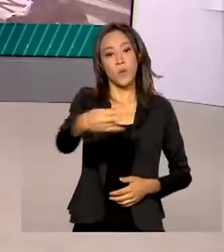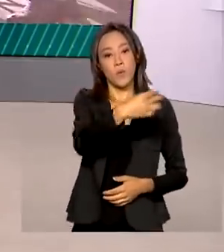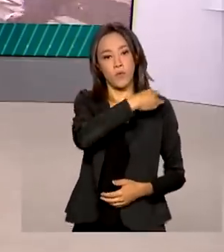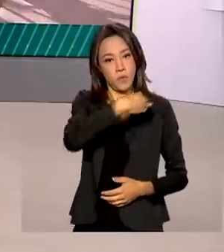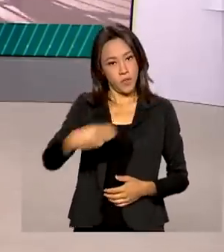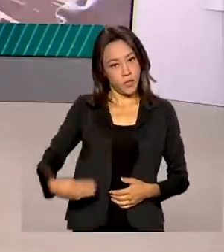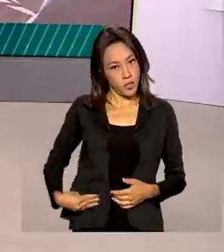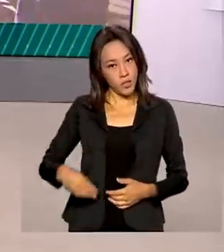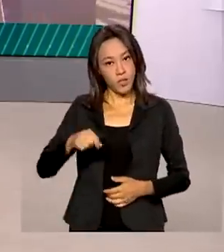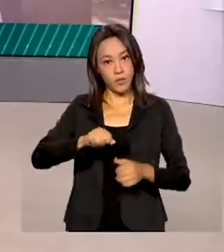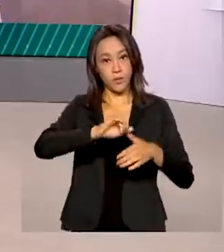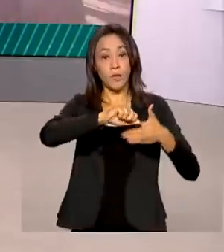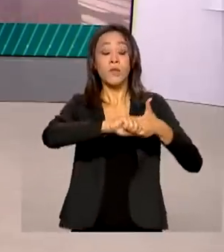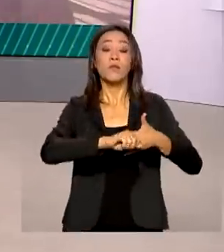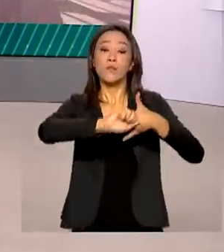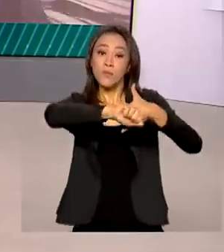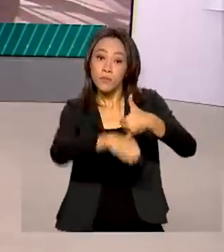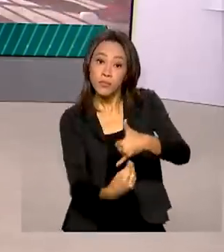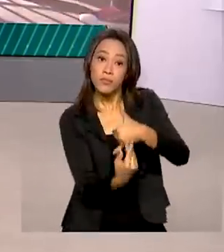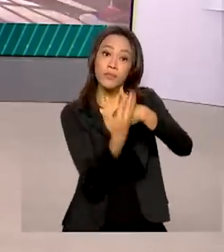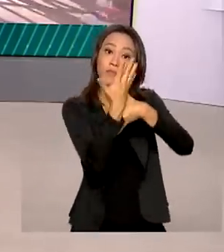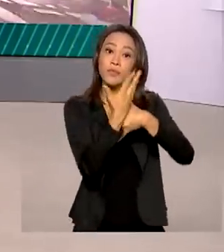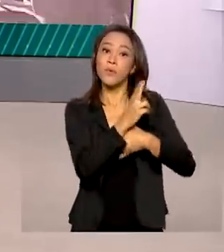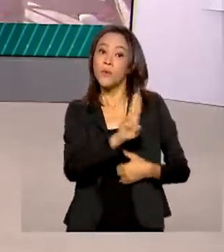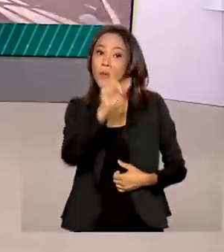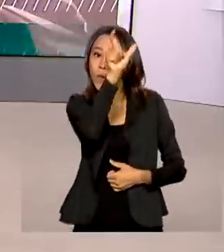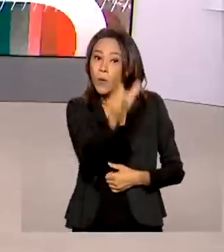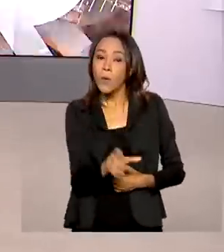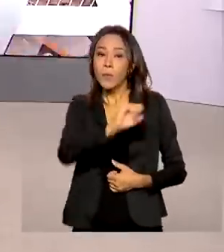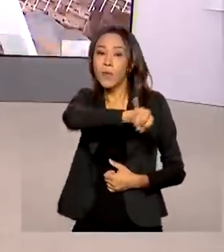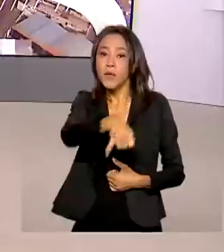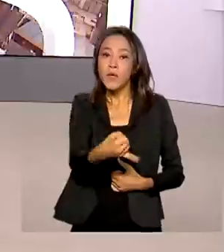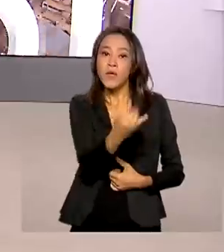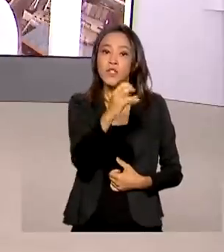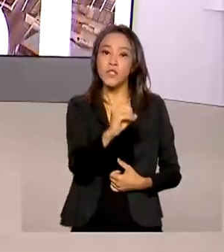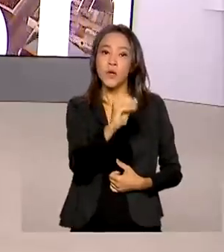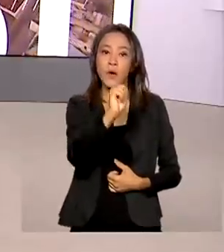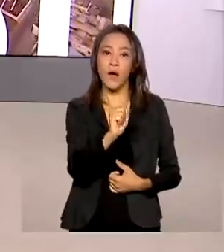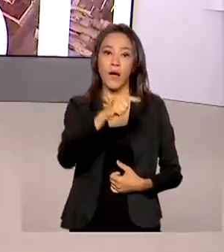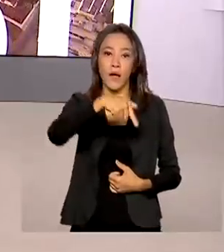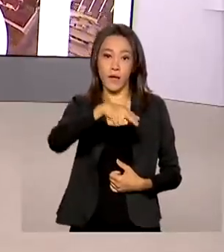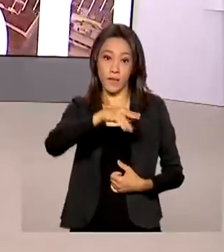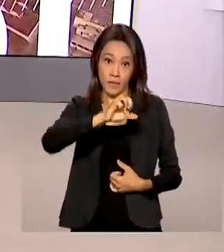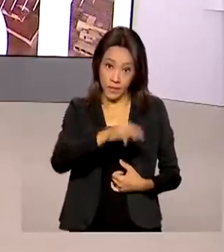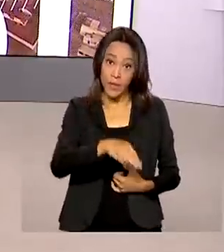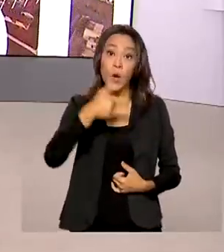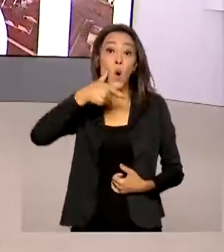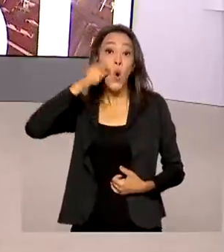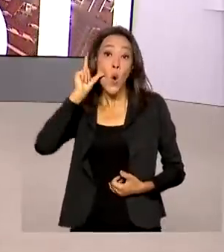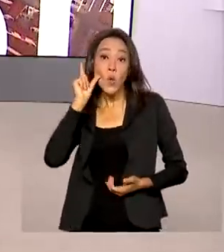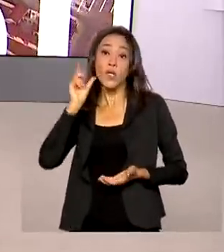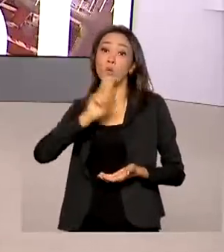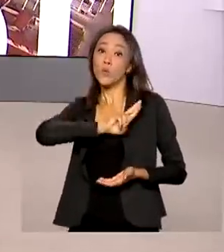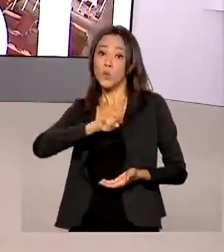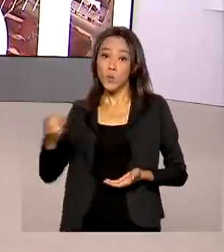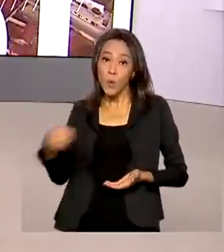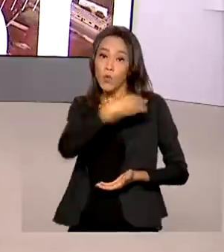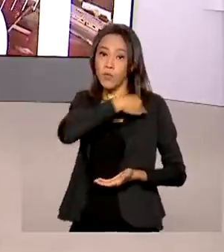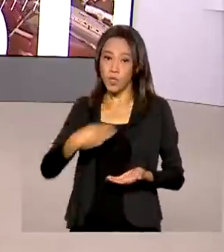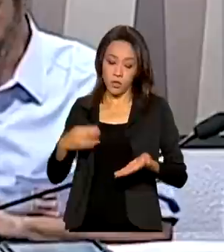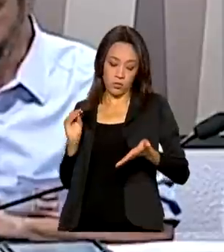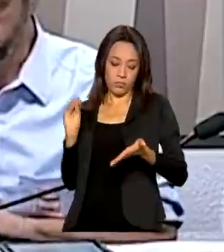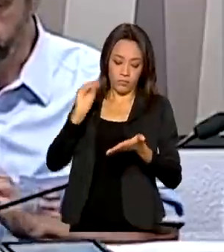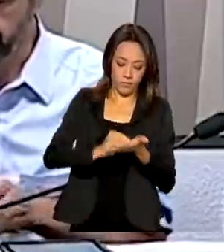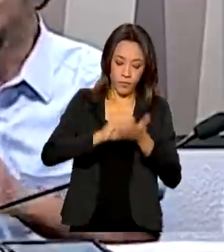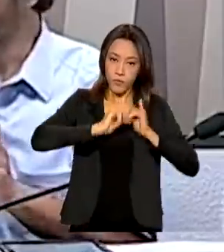Ambiente é Joaquim Álvaro Pereira Leite. A nomeação publicada ontem em edição extra do Diário Oficial da União. O